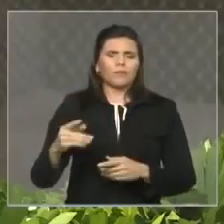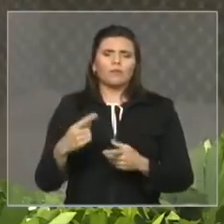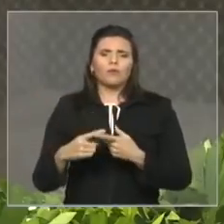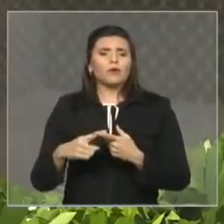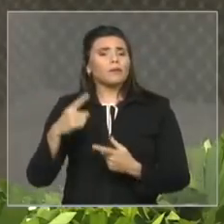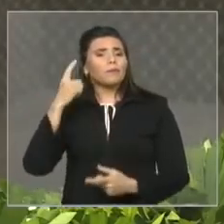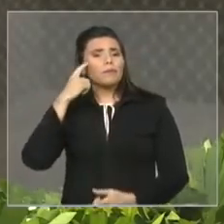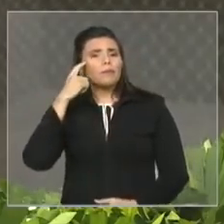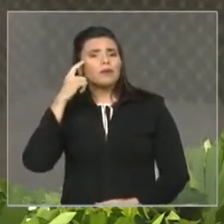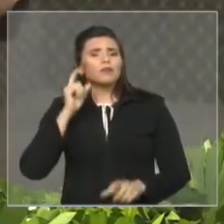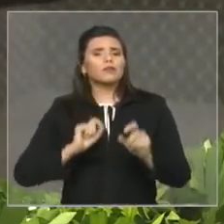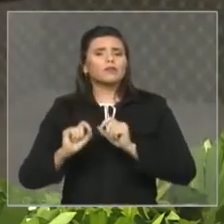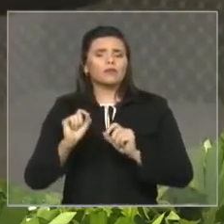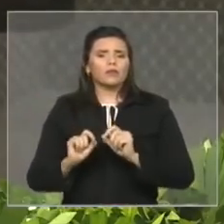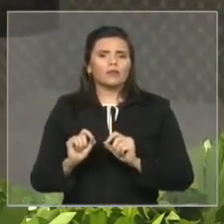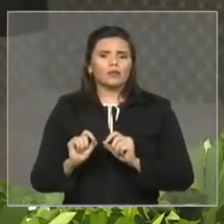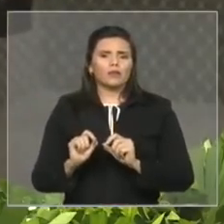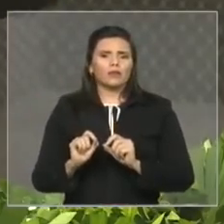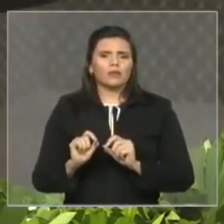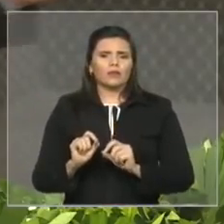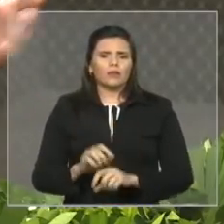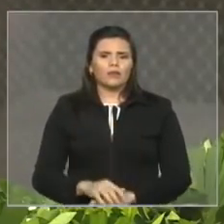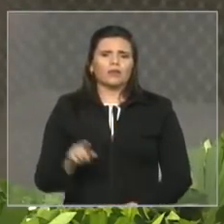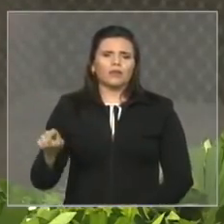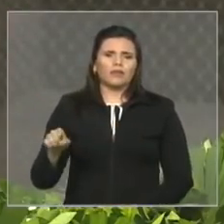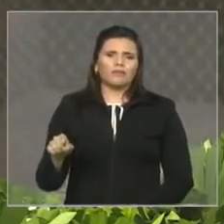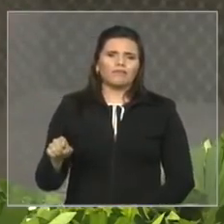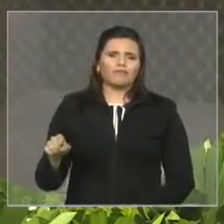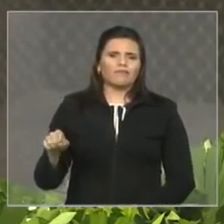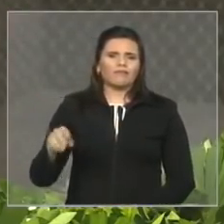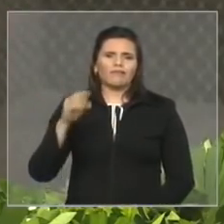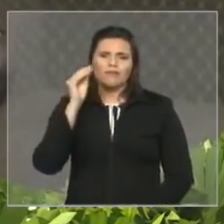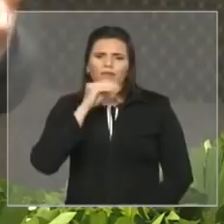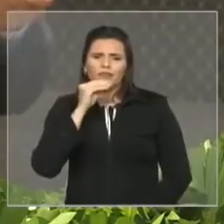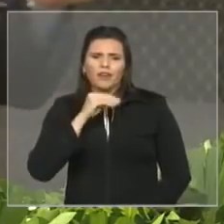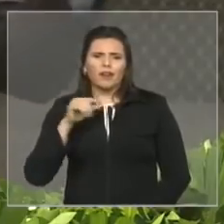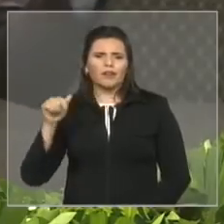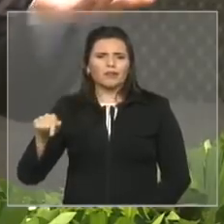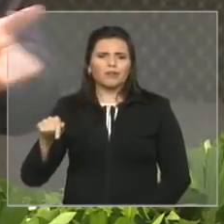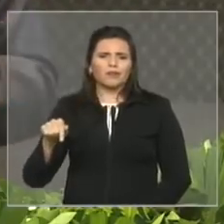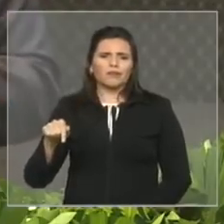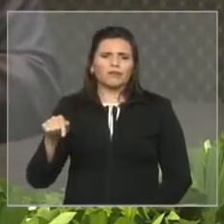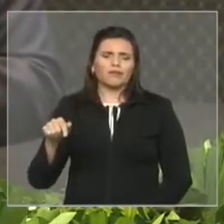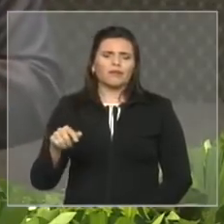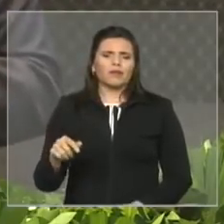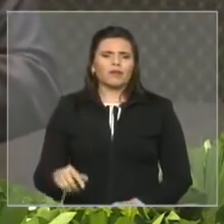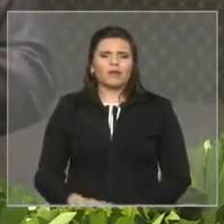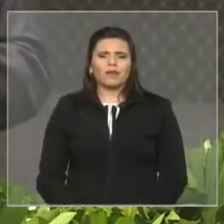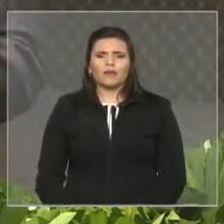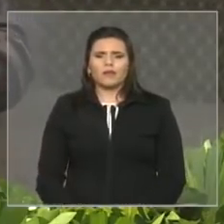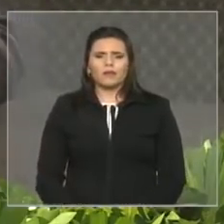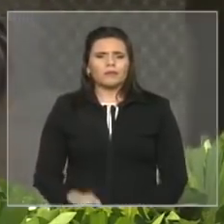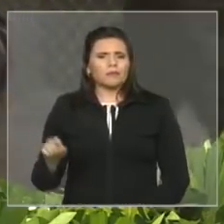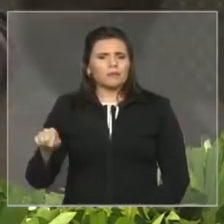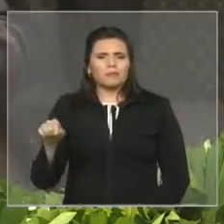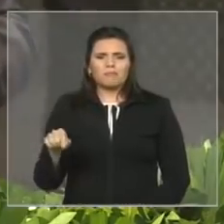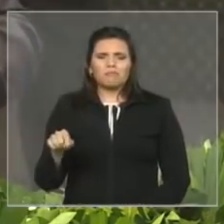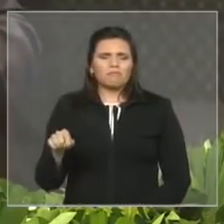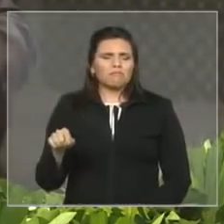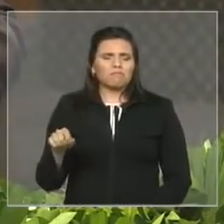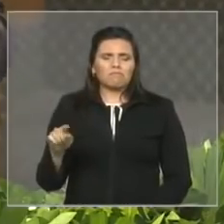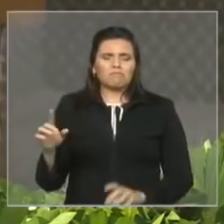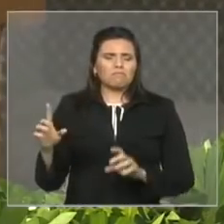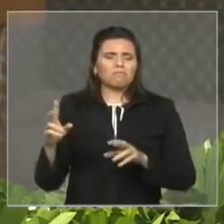Nações Unidas é um estorvo, é um embaraço. E nesses tempos estranhos, há quem considere